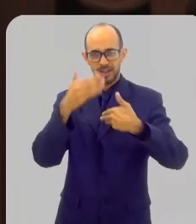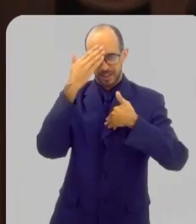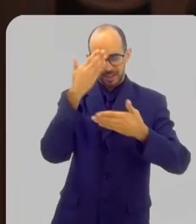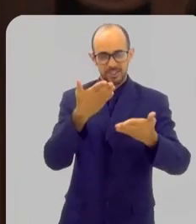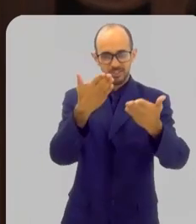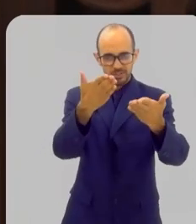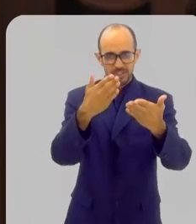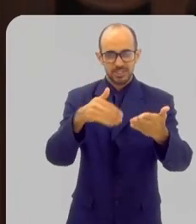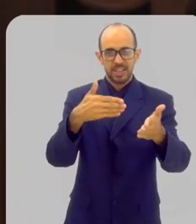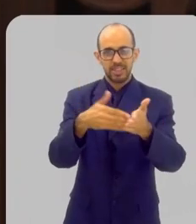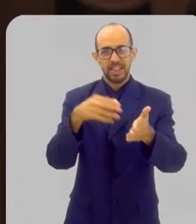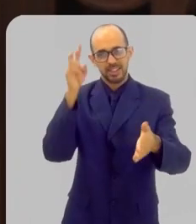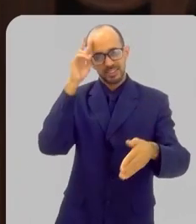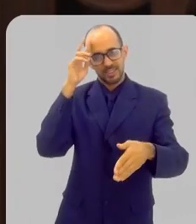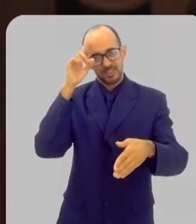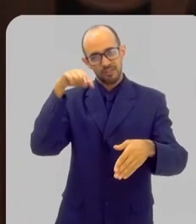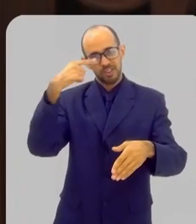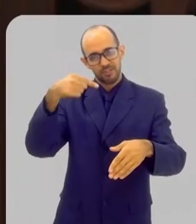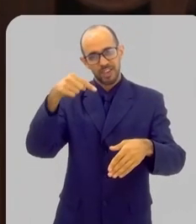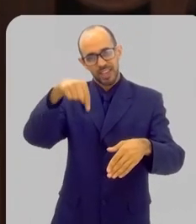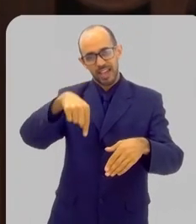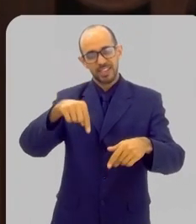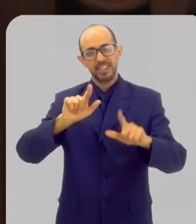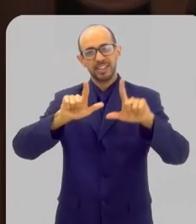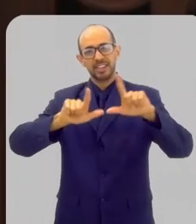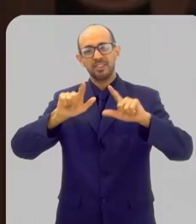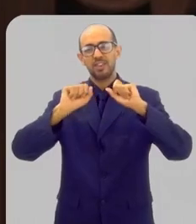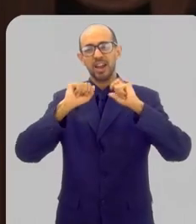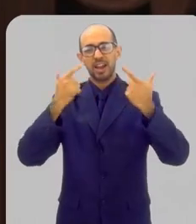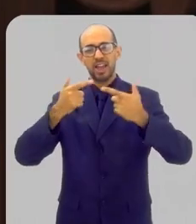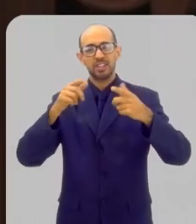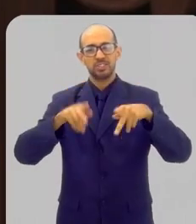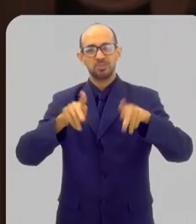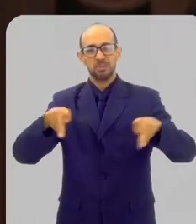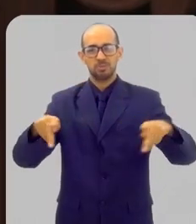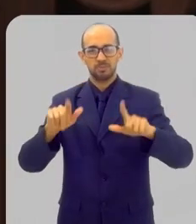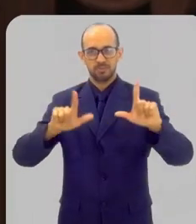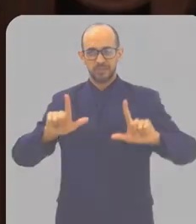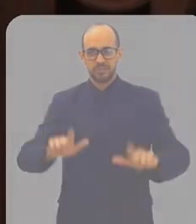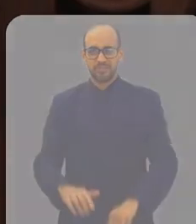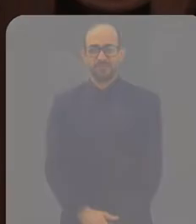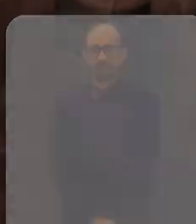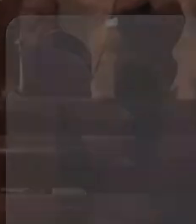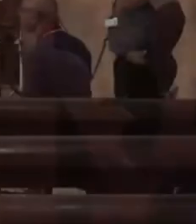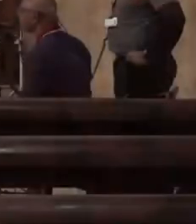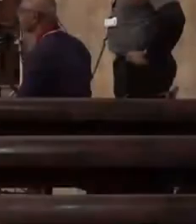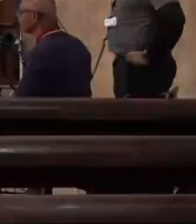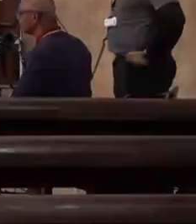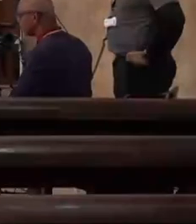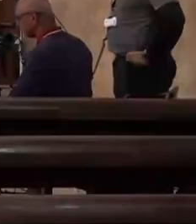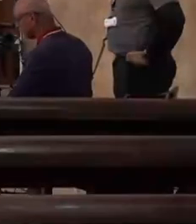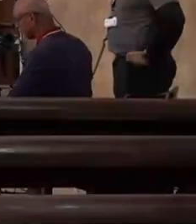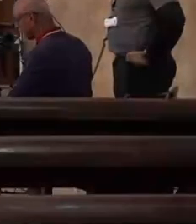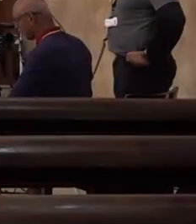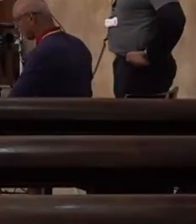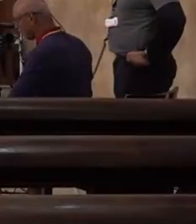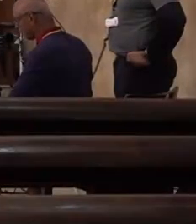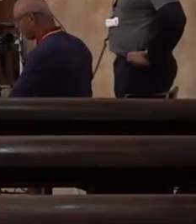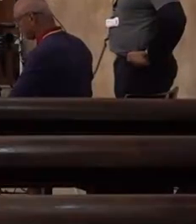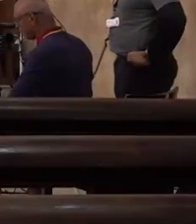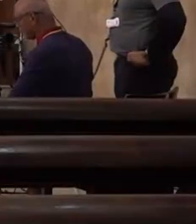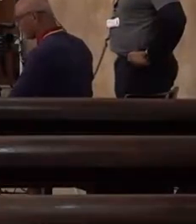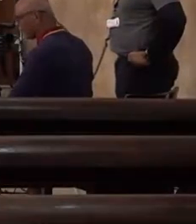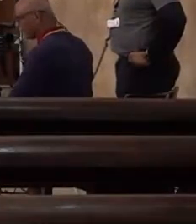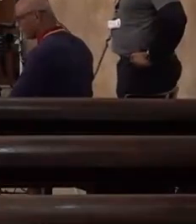agradecer a vocês. E até segunda-feira que vem, aqui, na TV Alerja, o canal do povo. E até